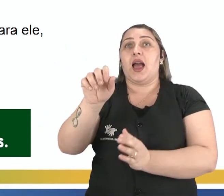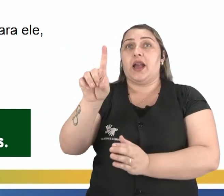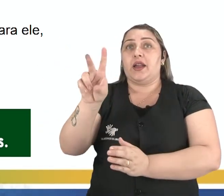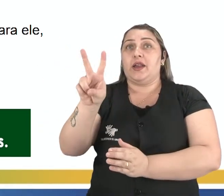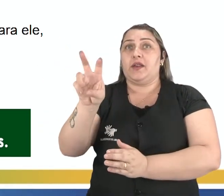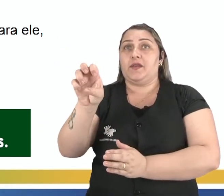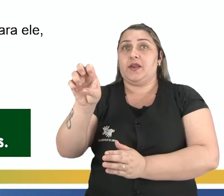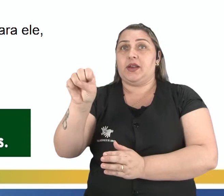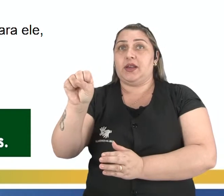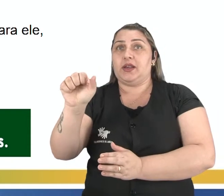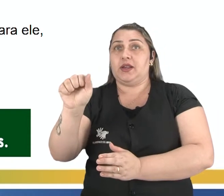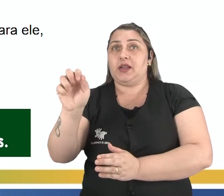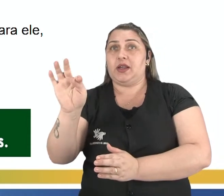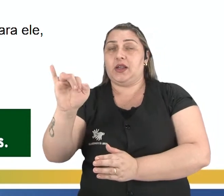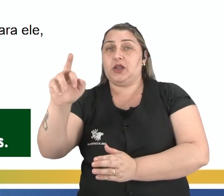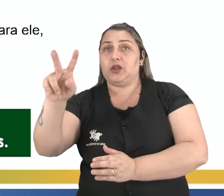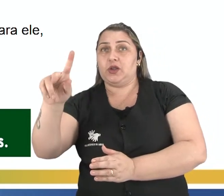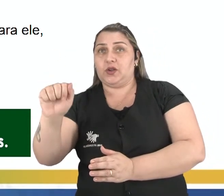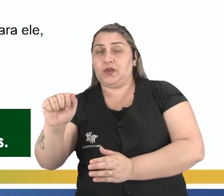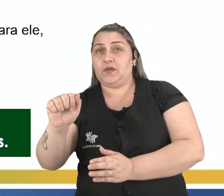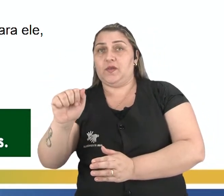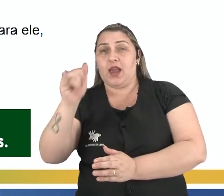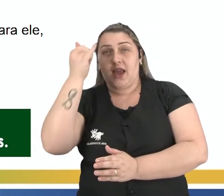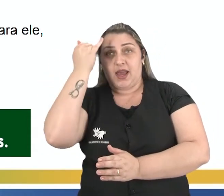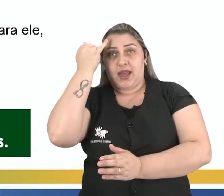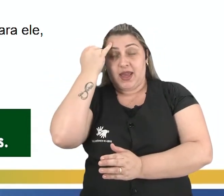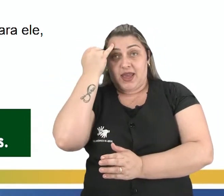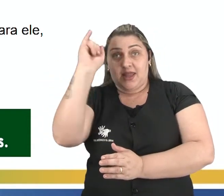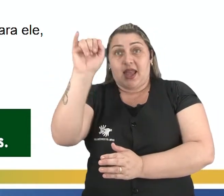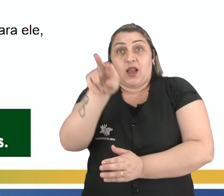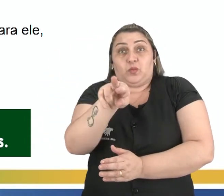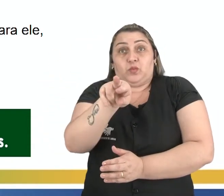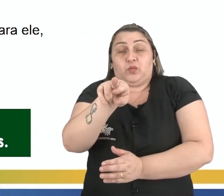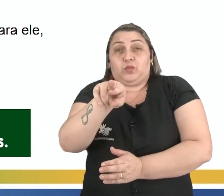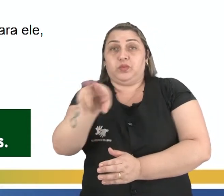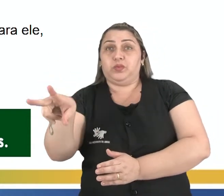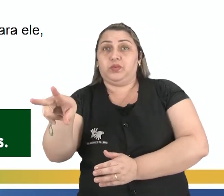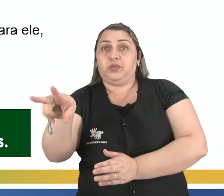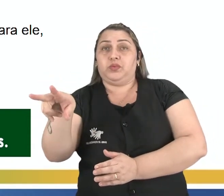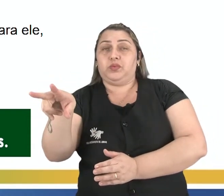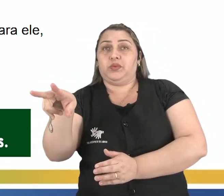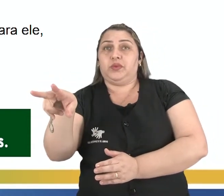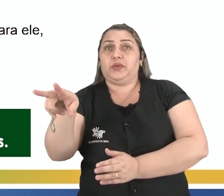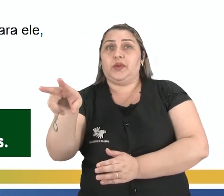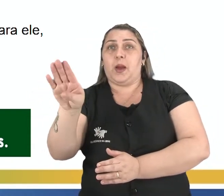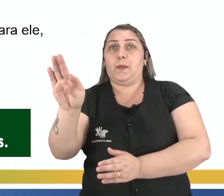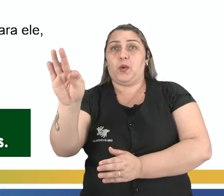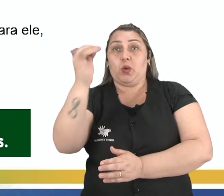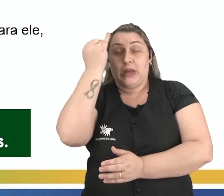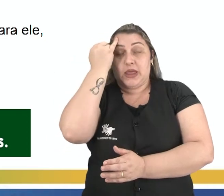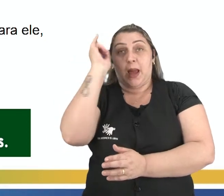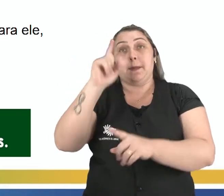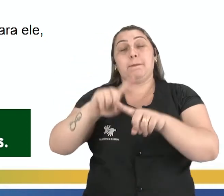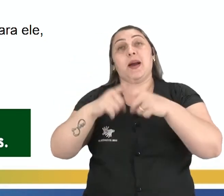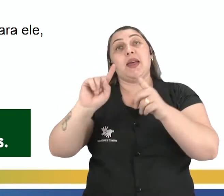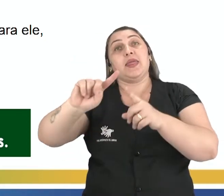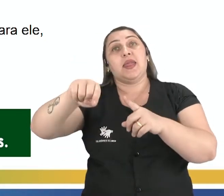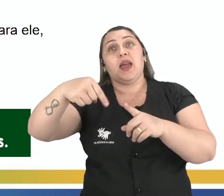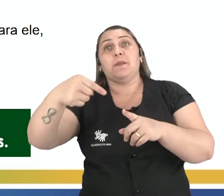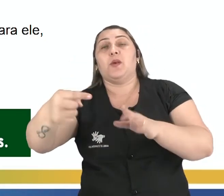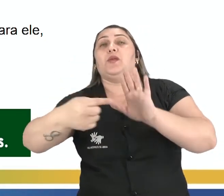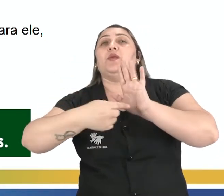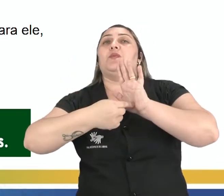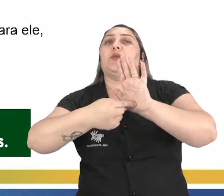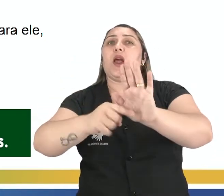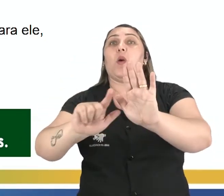Ou seja, indica ideias opostas. Então, quando eu uso but, eu tenho uma ideia, mas aí depois eu vou te